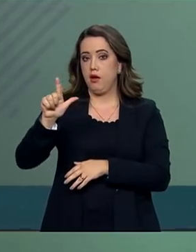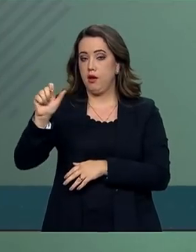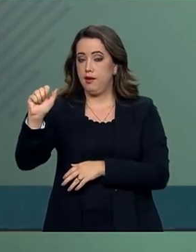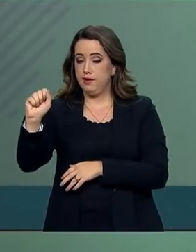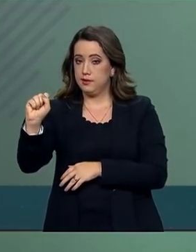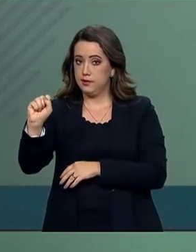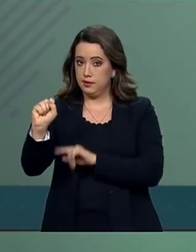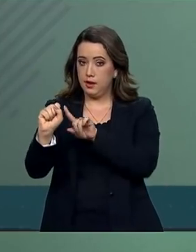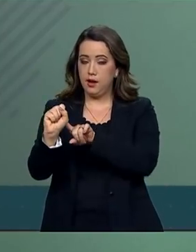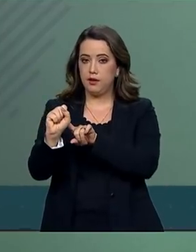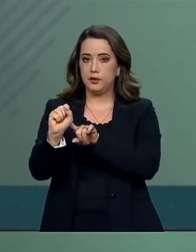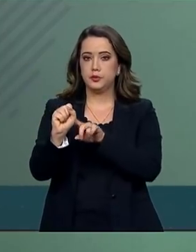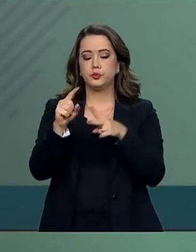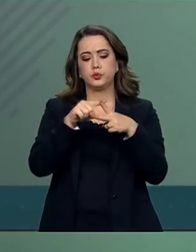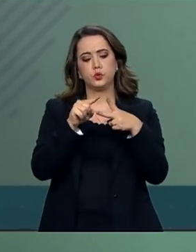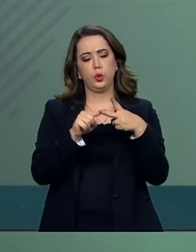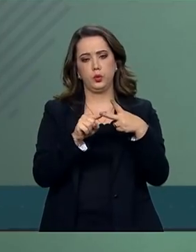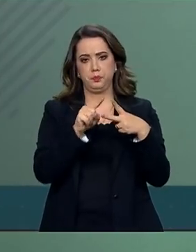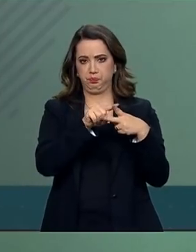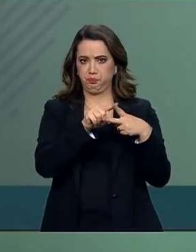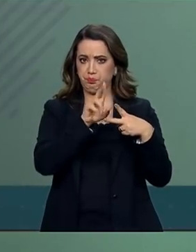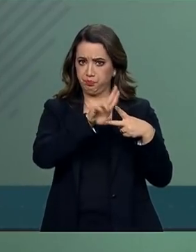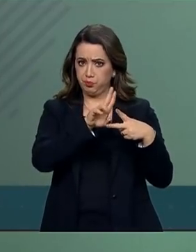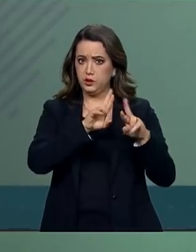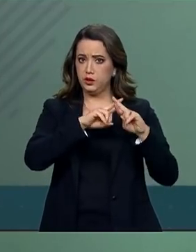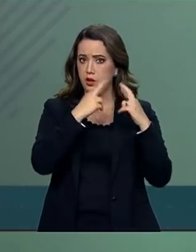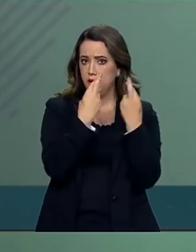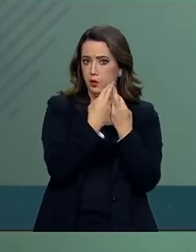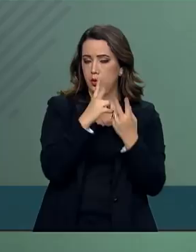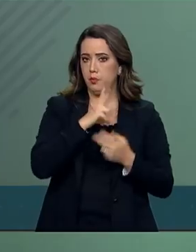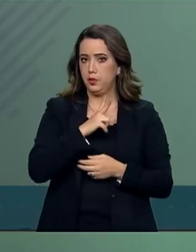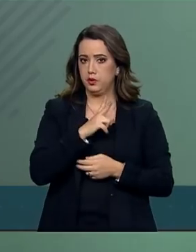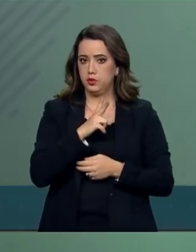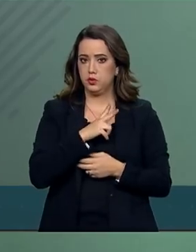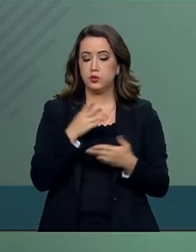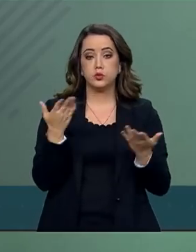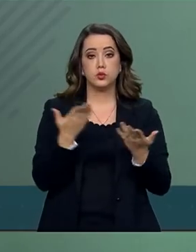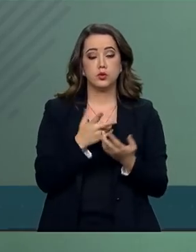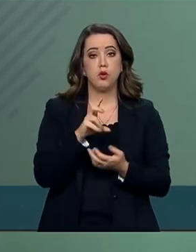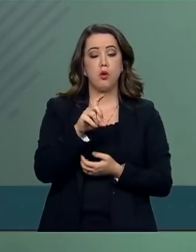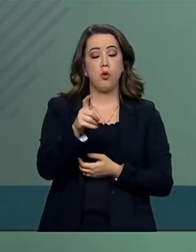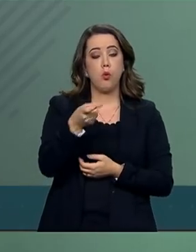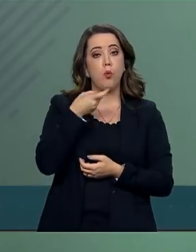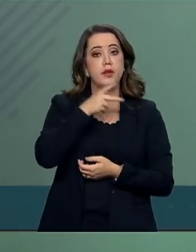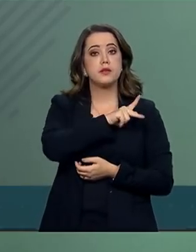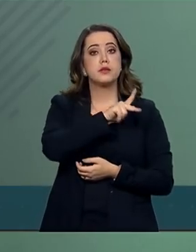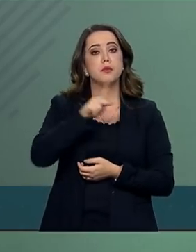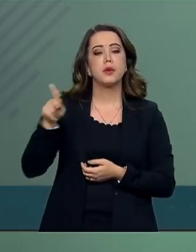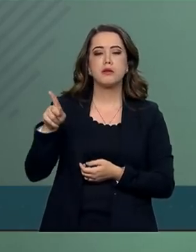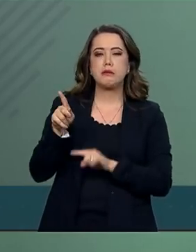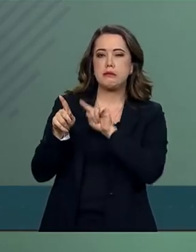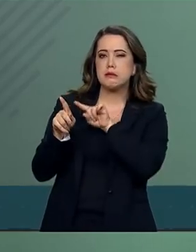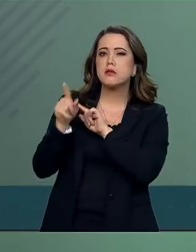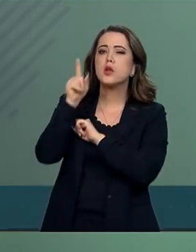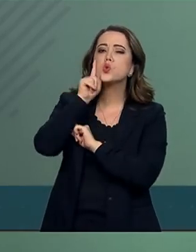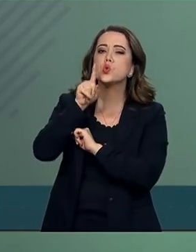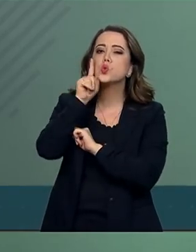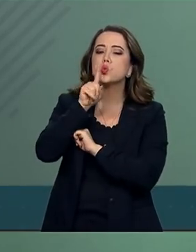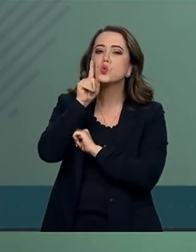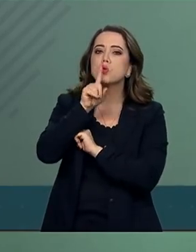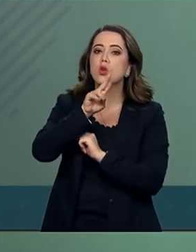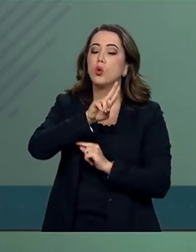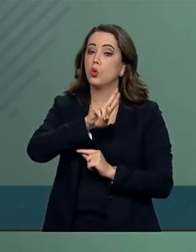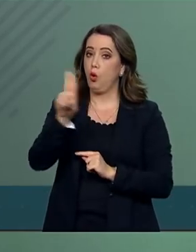Com relação à reunião privada com o senhor ex-presidente dos Estados Unidos, George